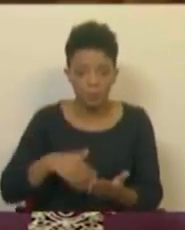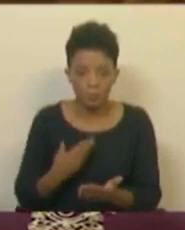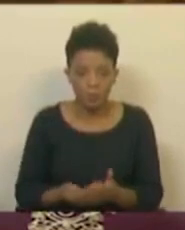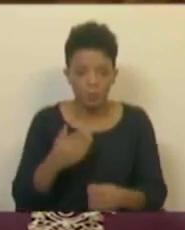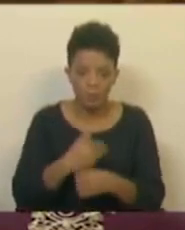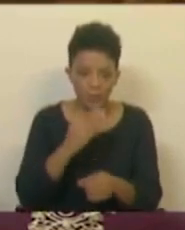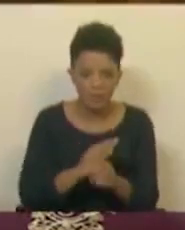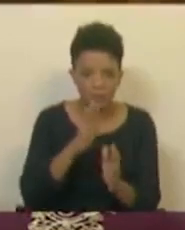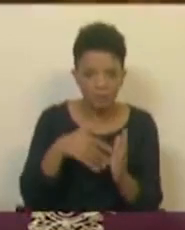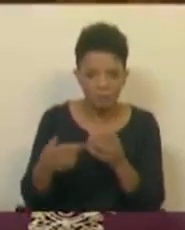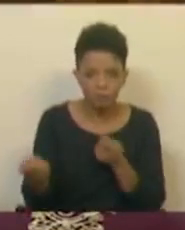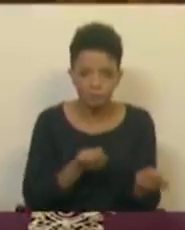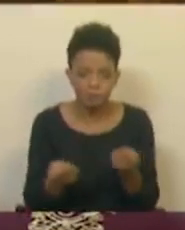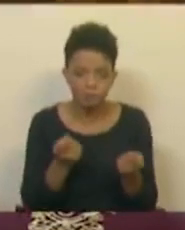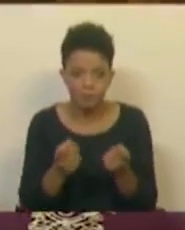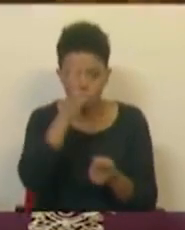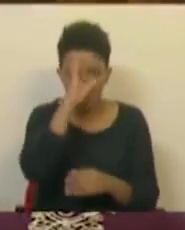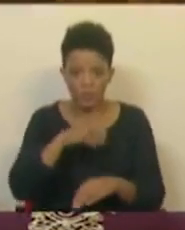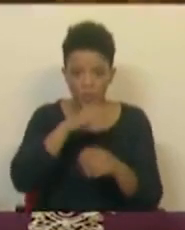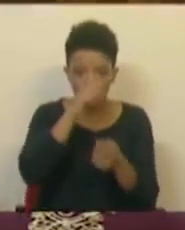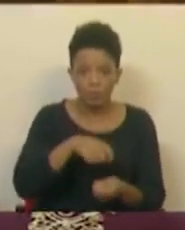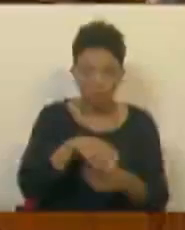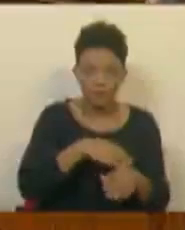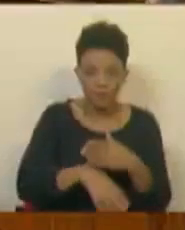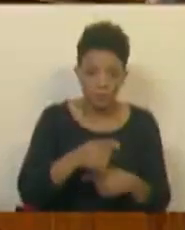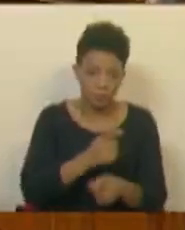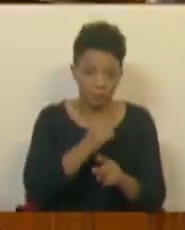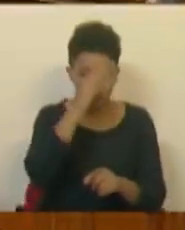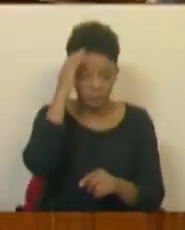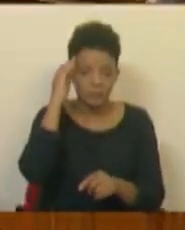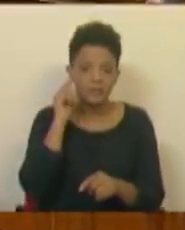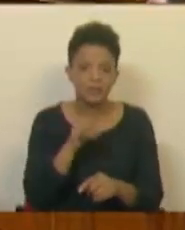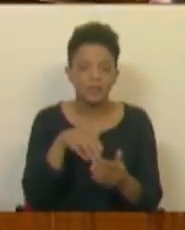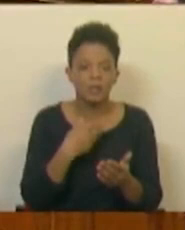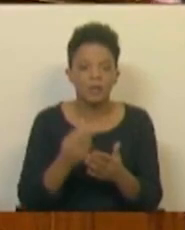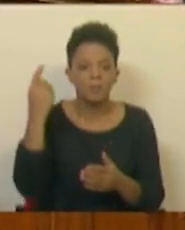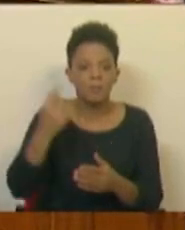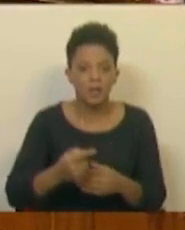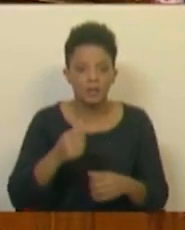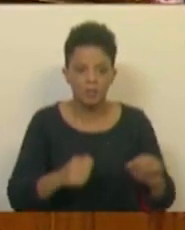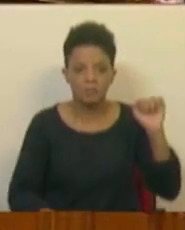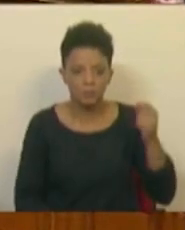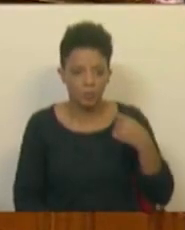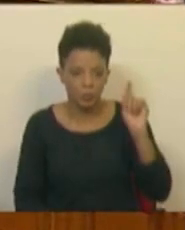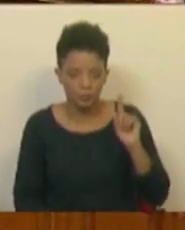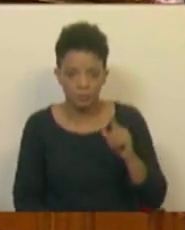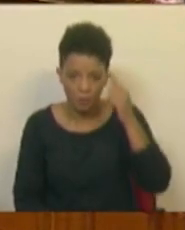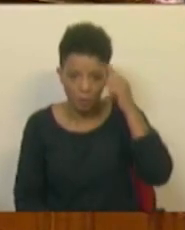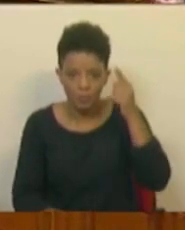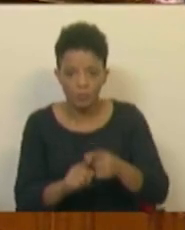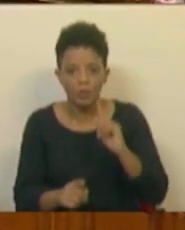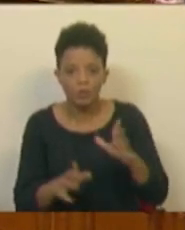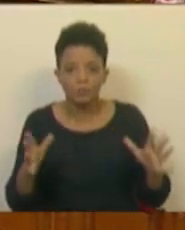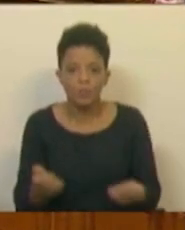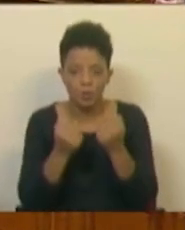de Planeamento e Administração do Ministério da Agricultura faça. Isto não foi feito para impor o socialismo, foi feito para